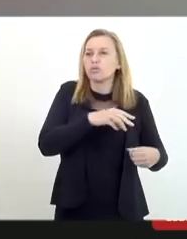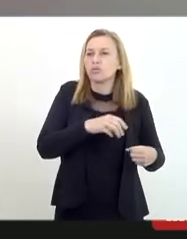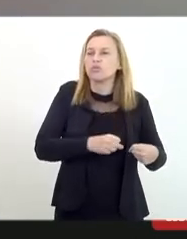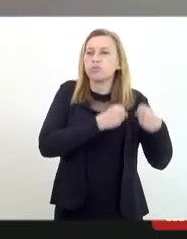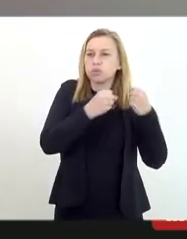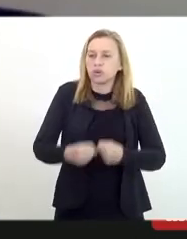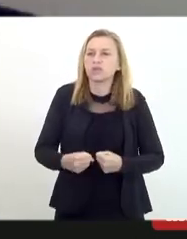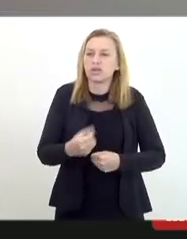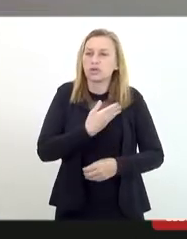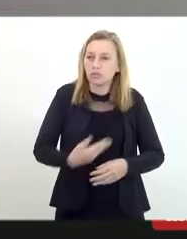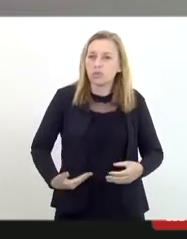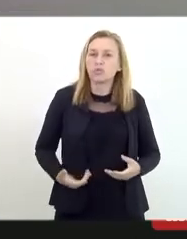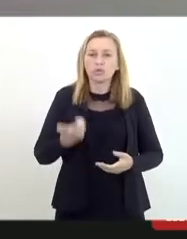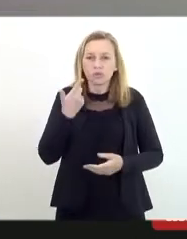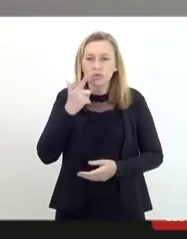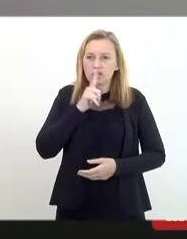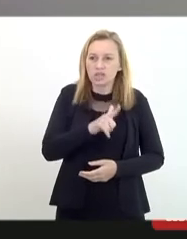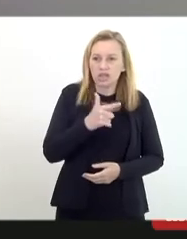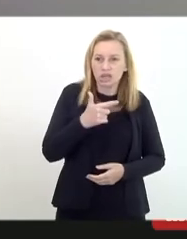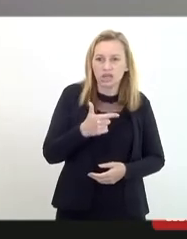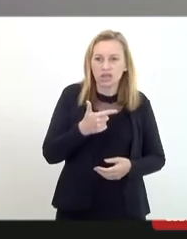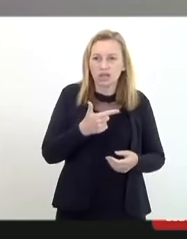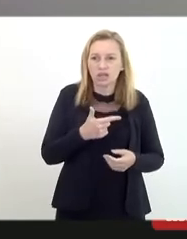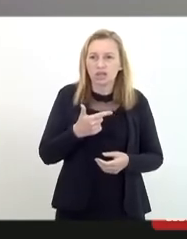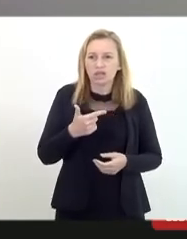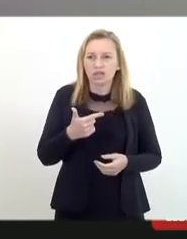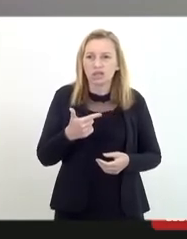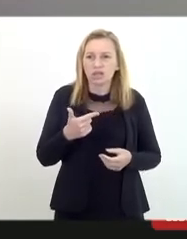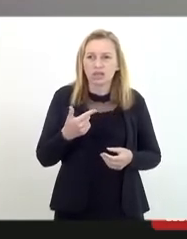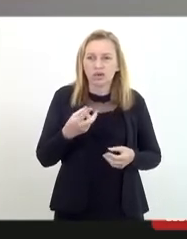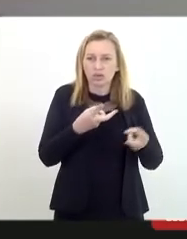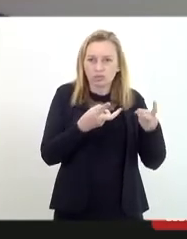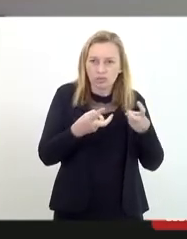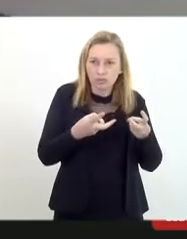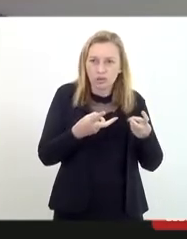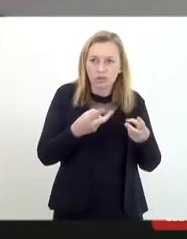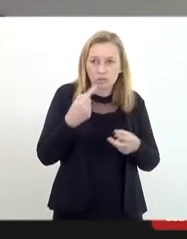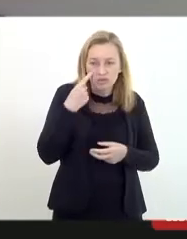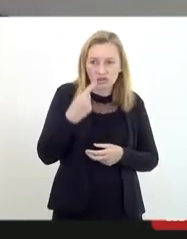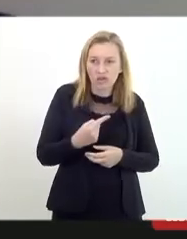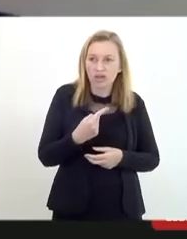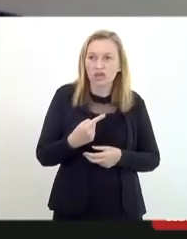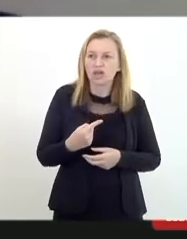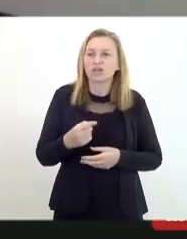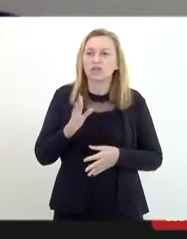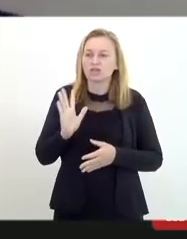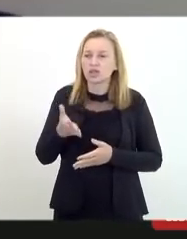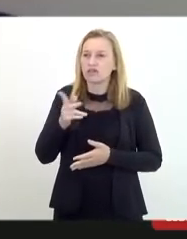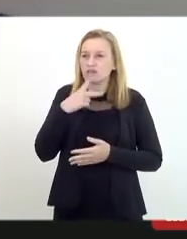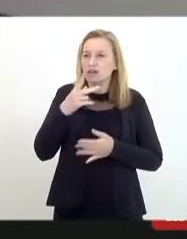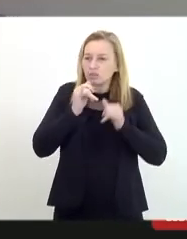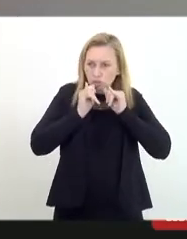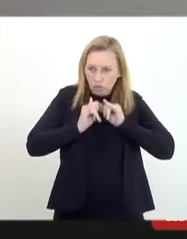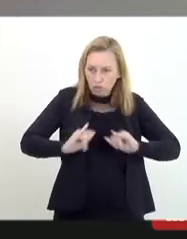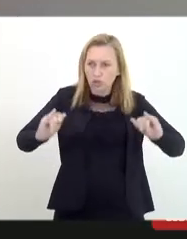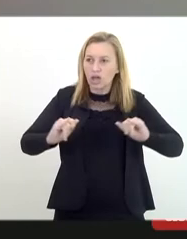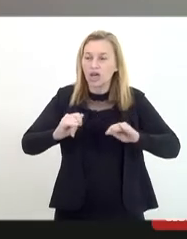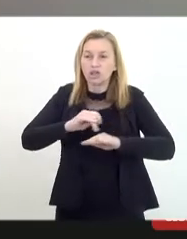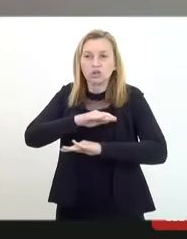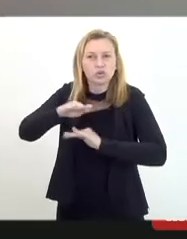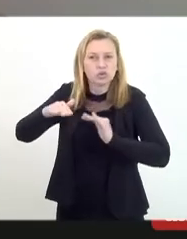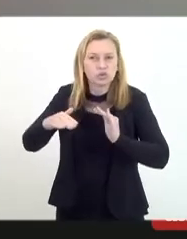Falo isso porque no âmbito dessa relatória que estou acabando de mencionar, nós oficiamos a quase todos, se não todos,